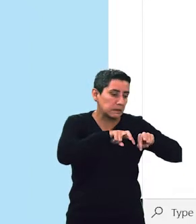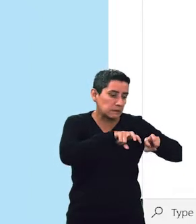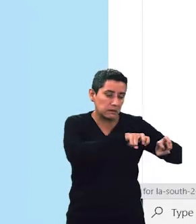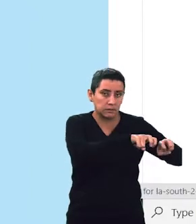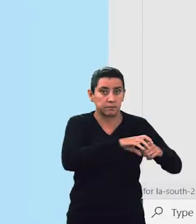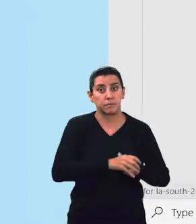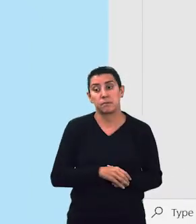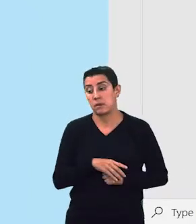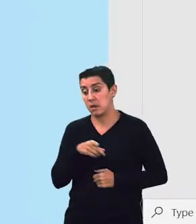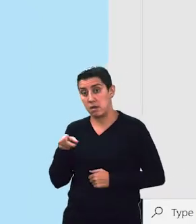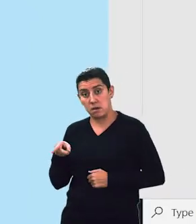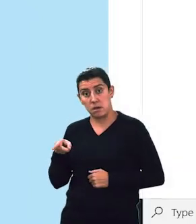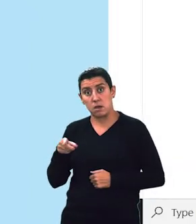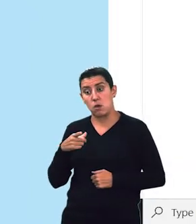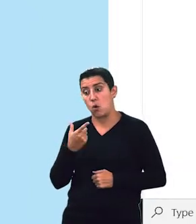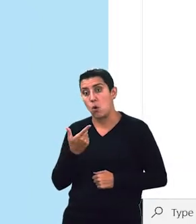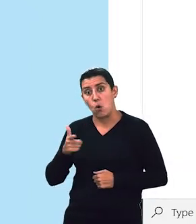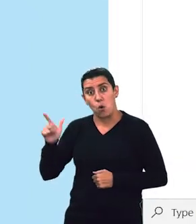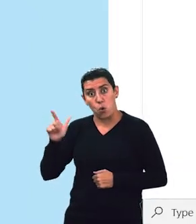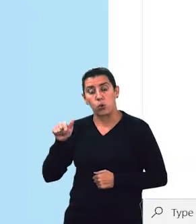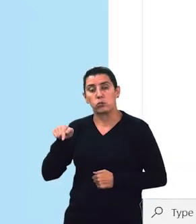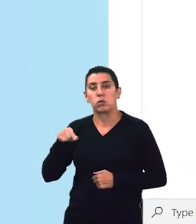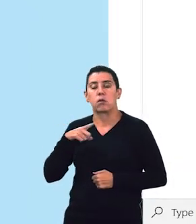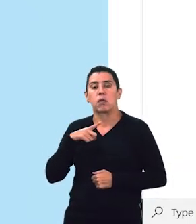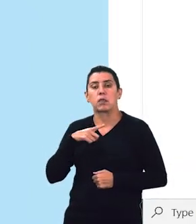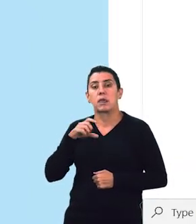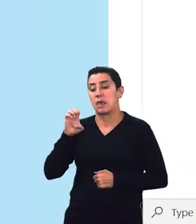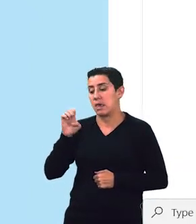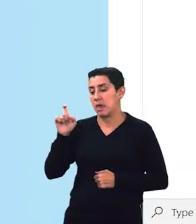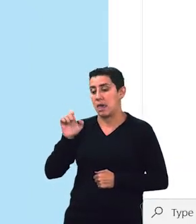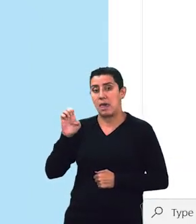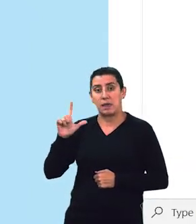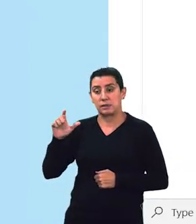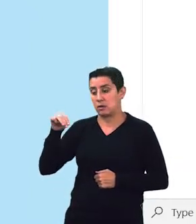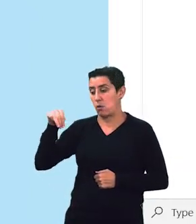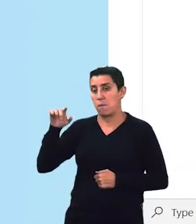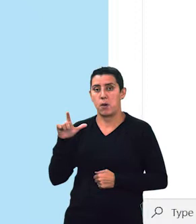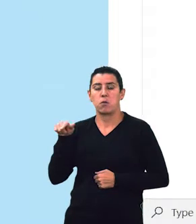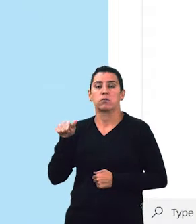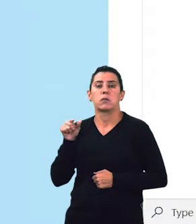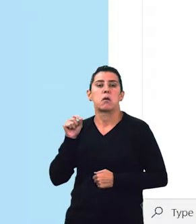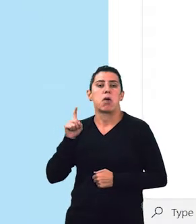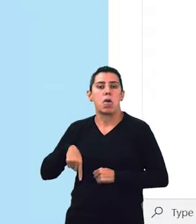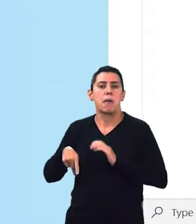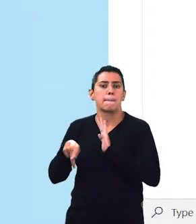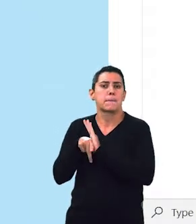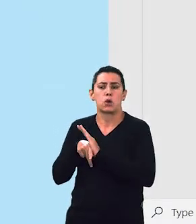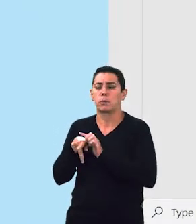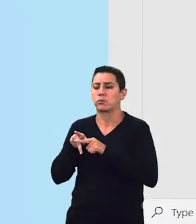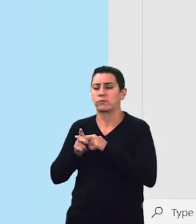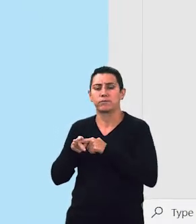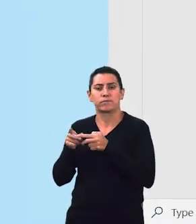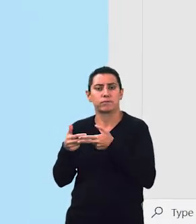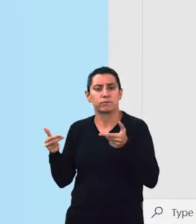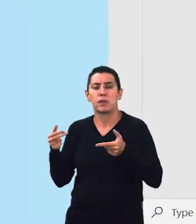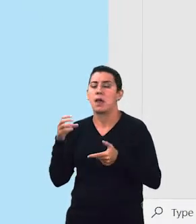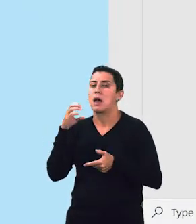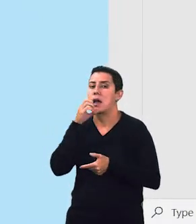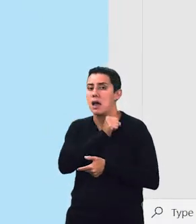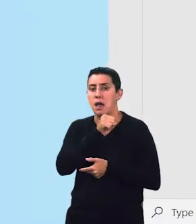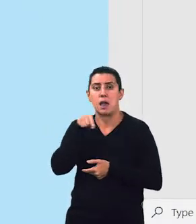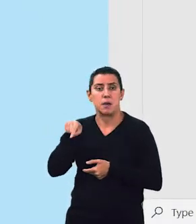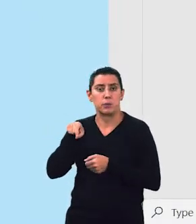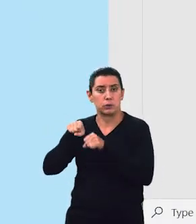Model Arts, temos a opção de usar o XML. Como disse, é uma ferramenta, XML é uma ferramenta para